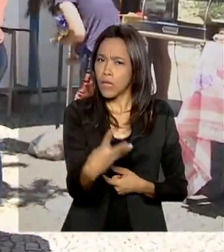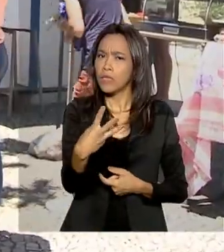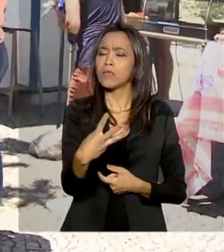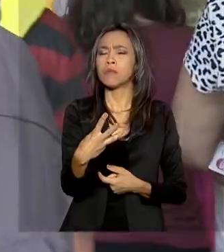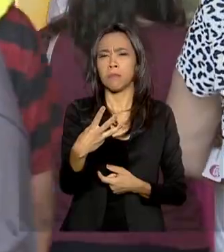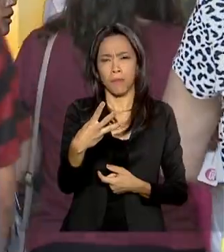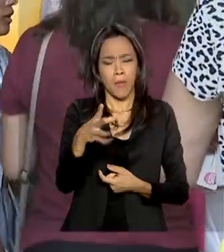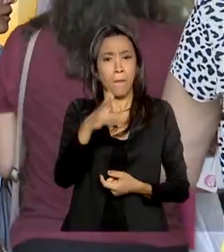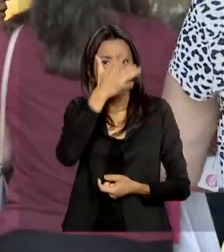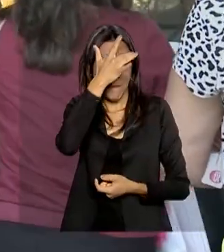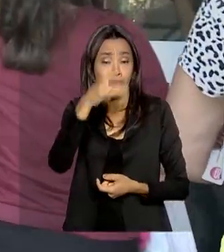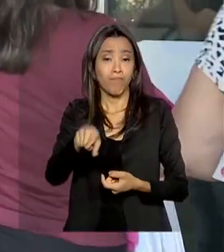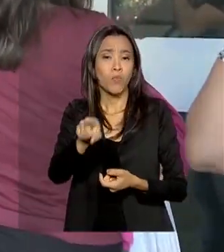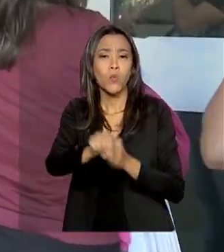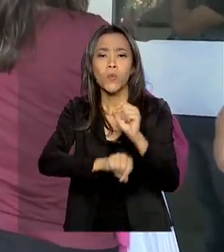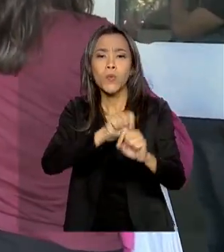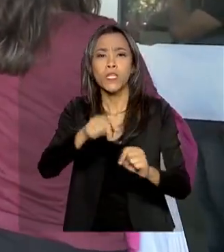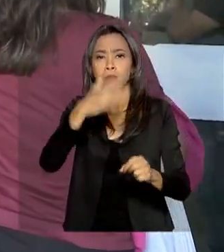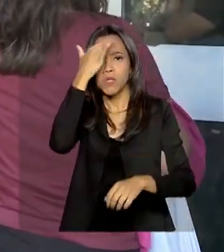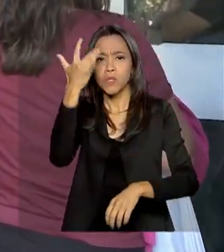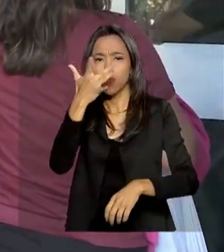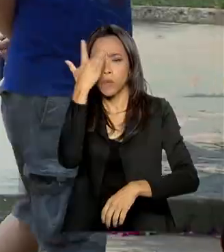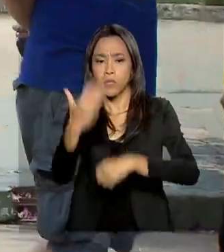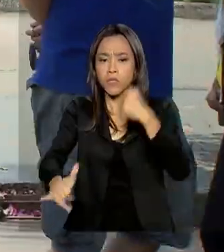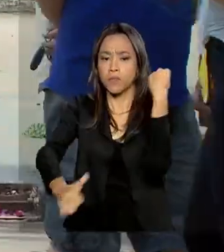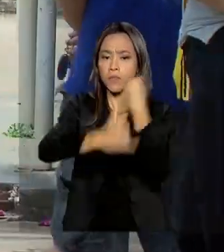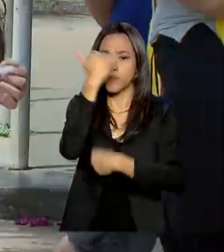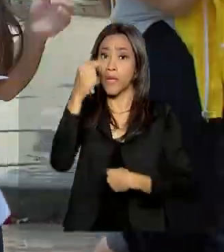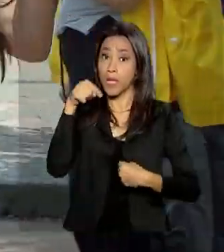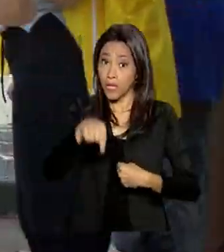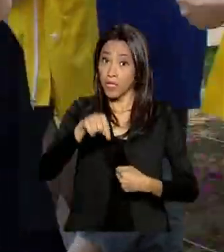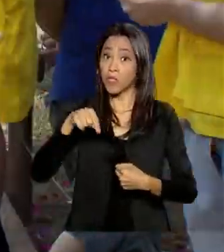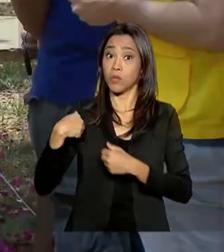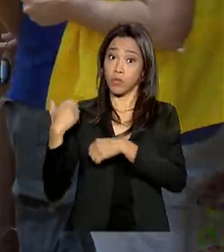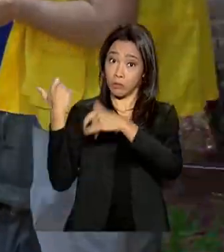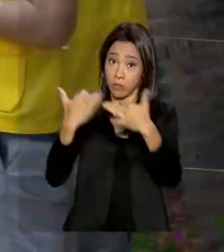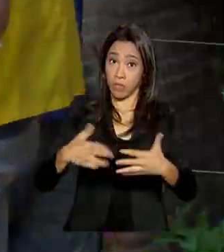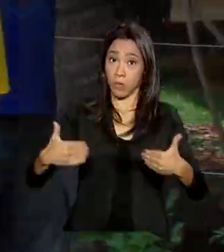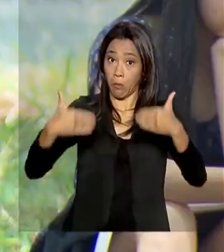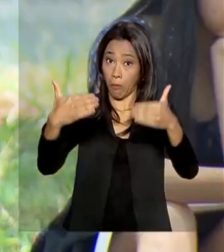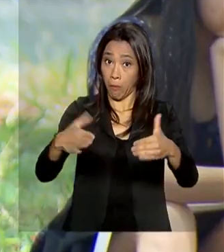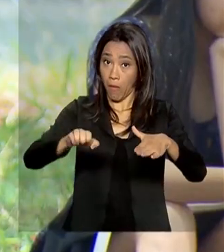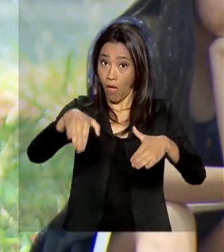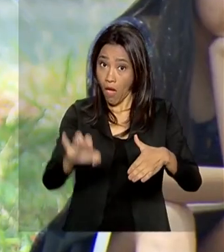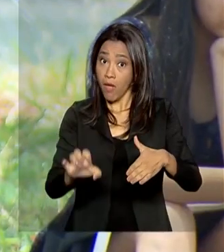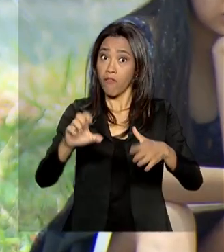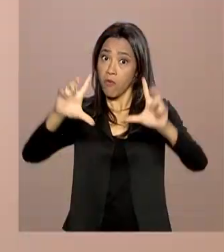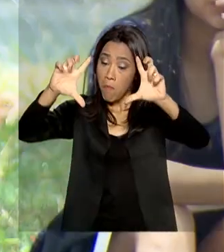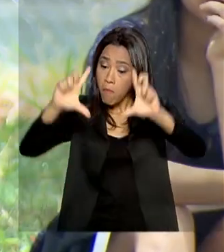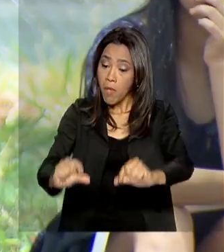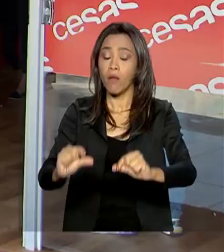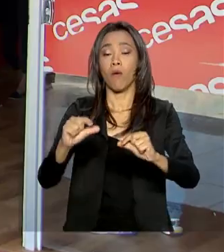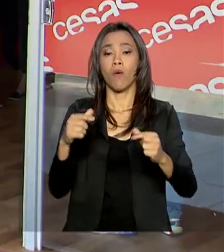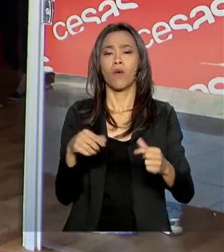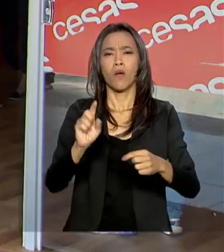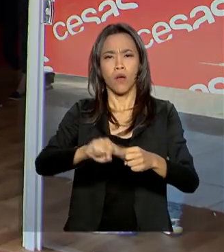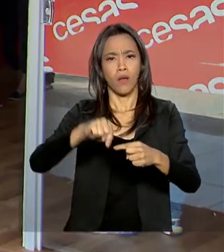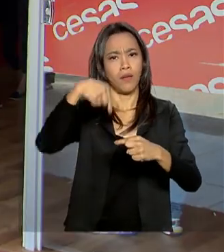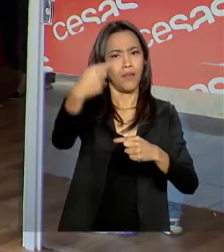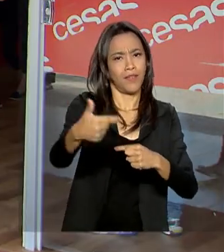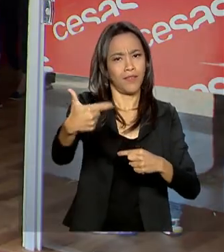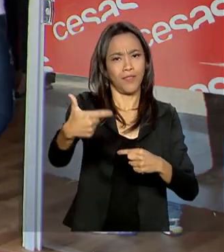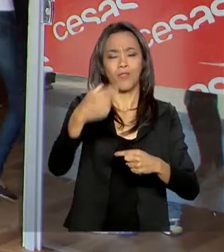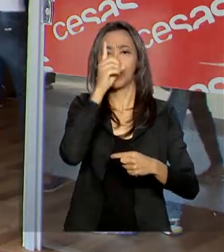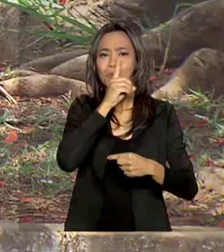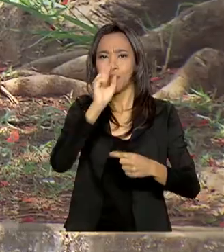Segundo o Ministério da Educação, é a abstenção mais baixa da história do Enem. A segunda fase será realizada no próximo domingo,